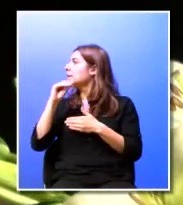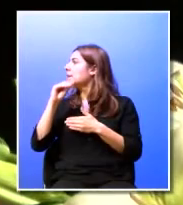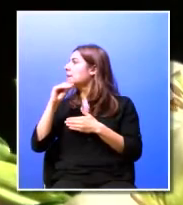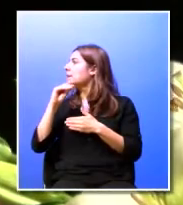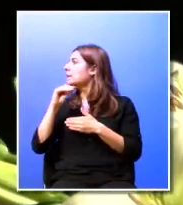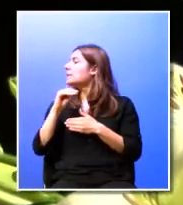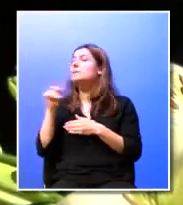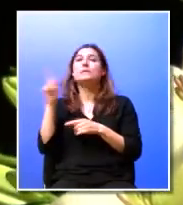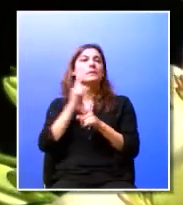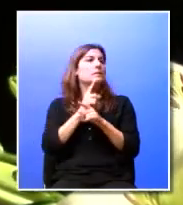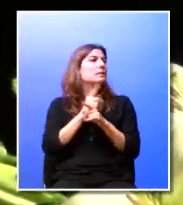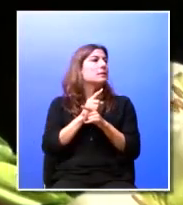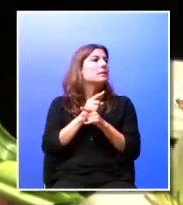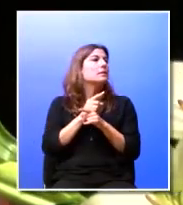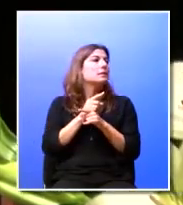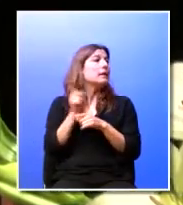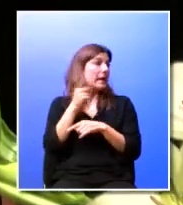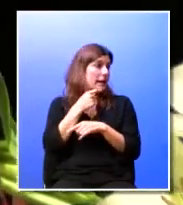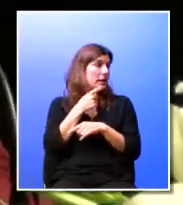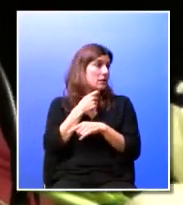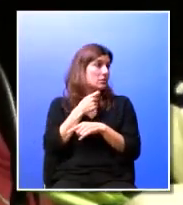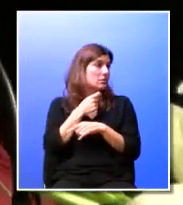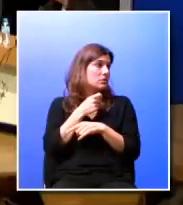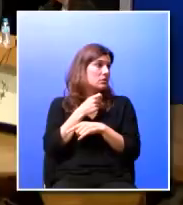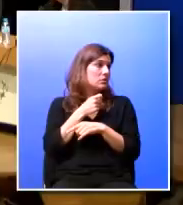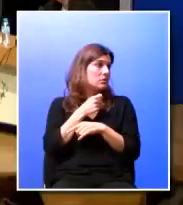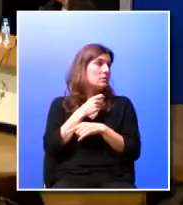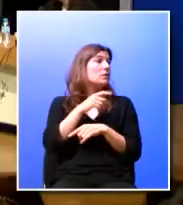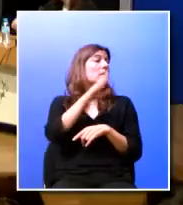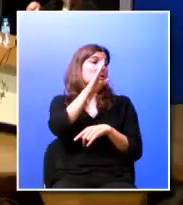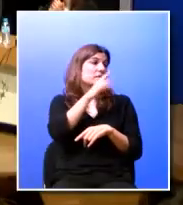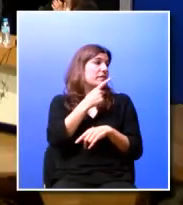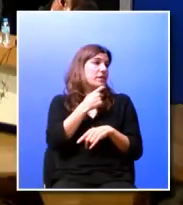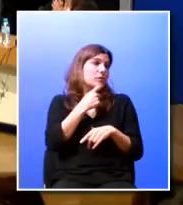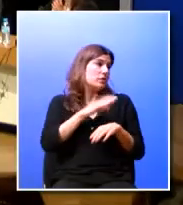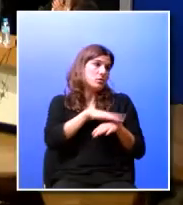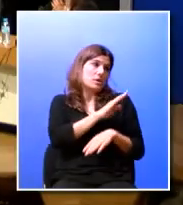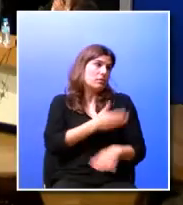as suas descobertas neste congresso uma salva de palmas